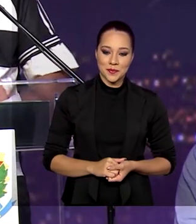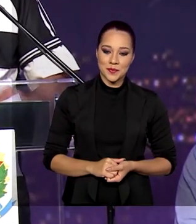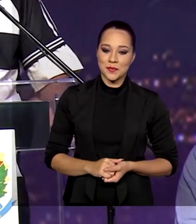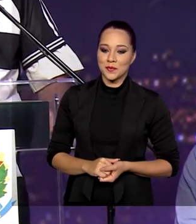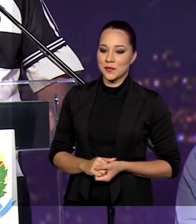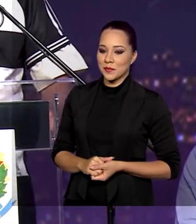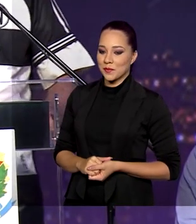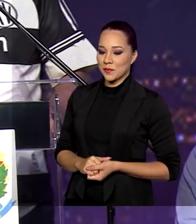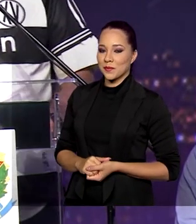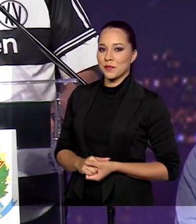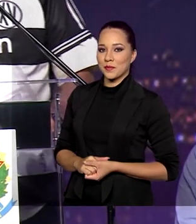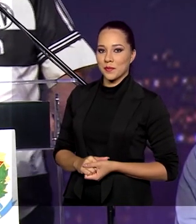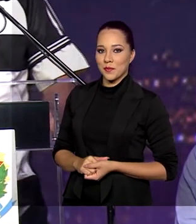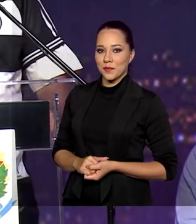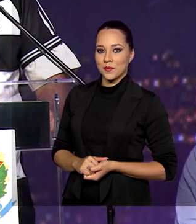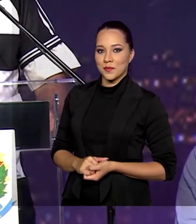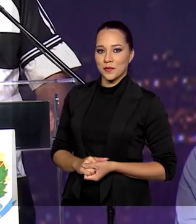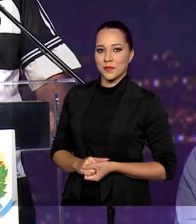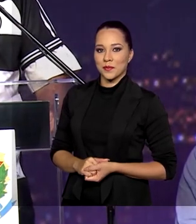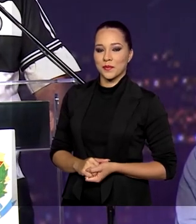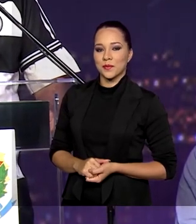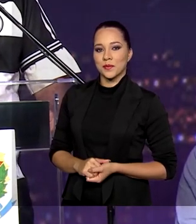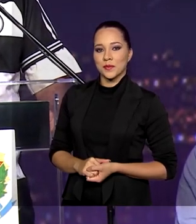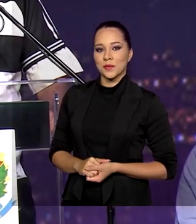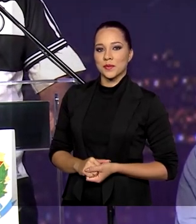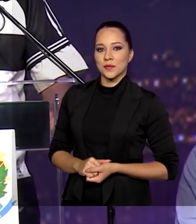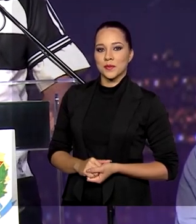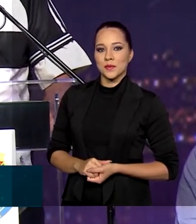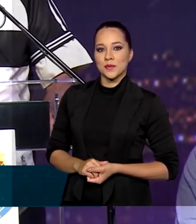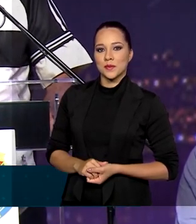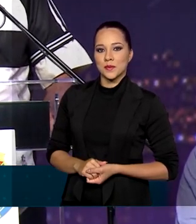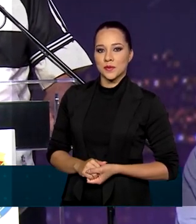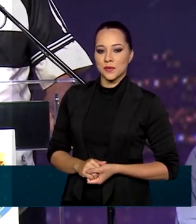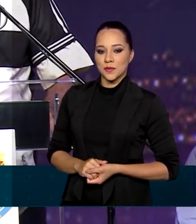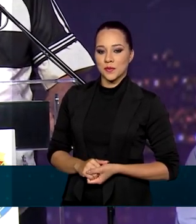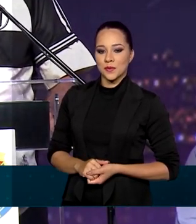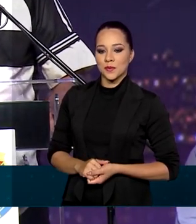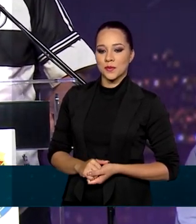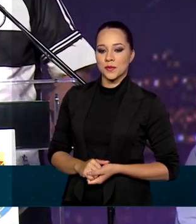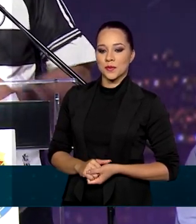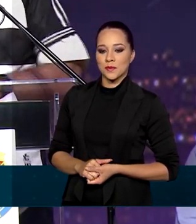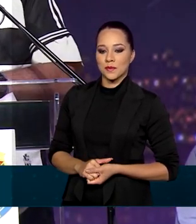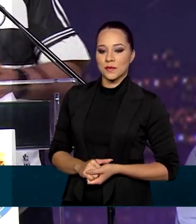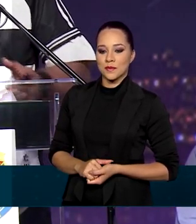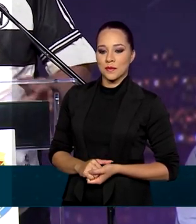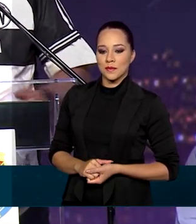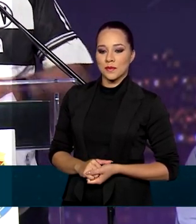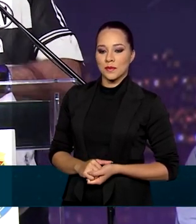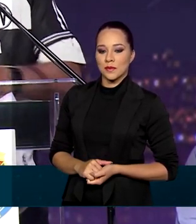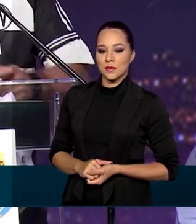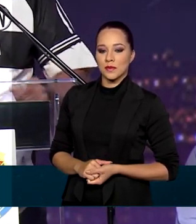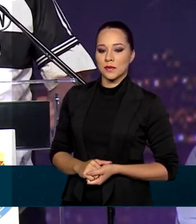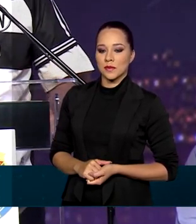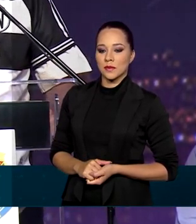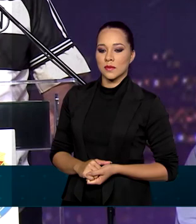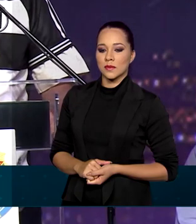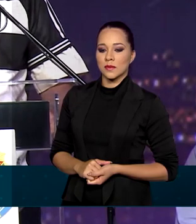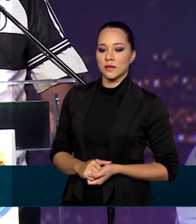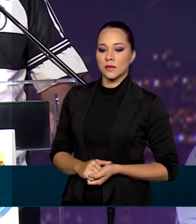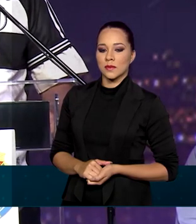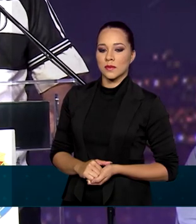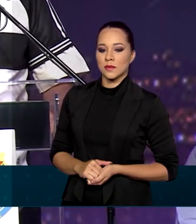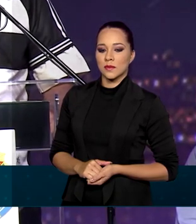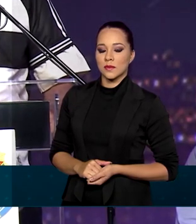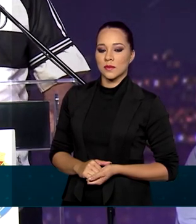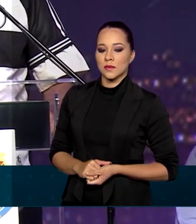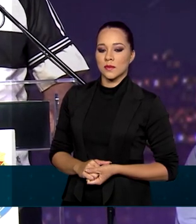Temos aqui biodiversidade, terras agricultáveis, recursos minerais, áreas maravilhosas